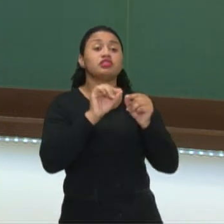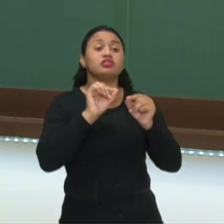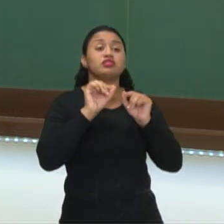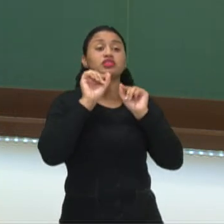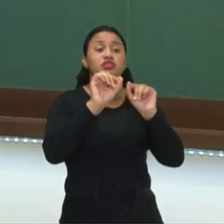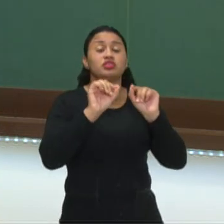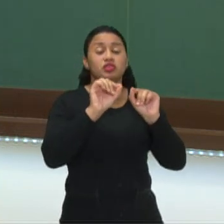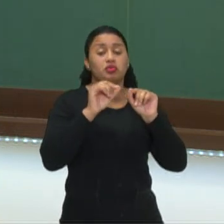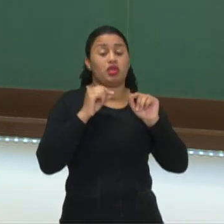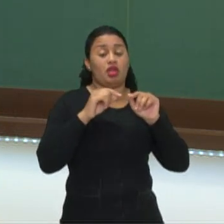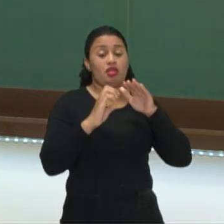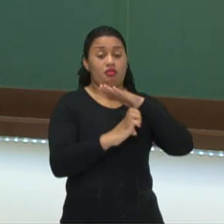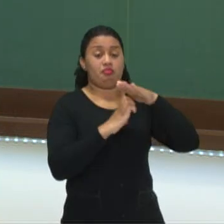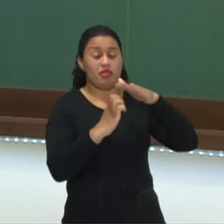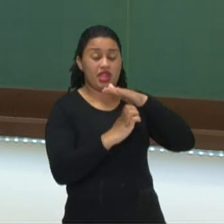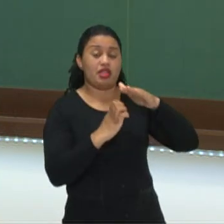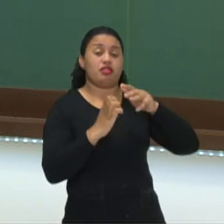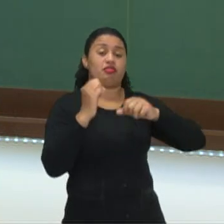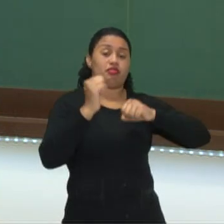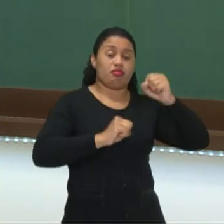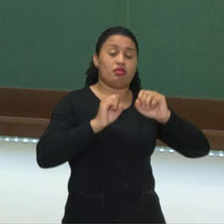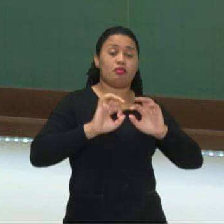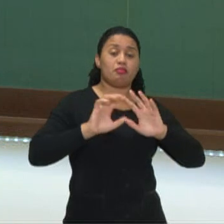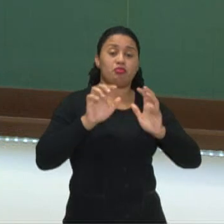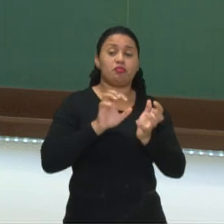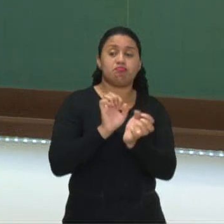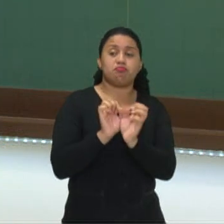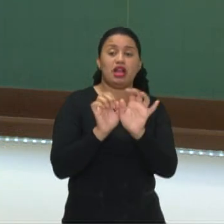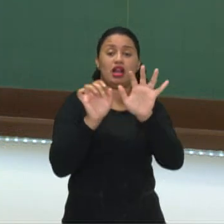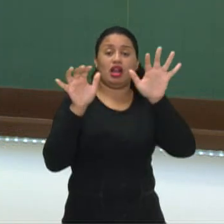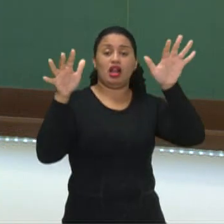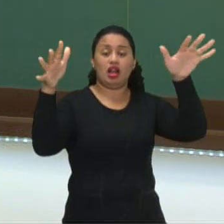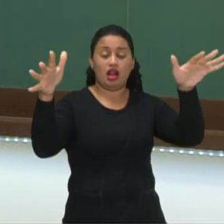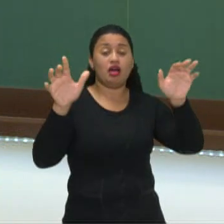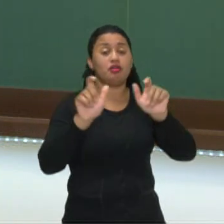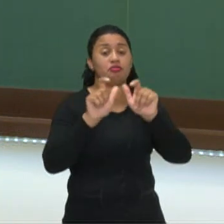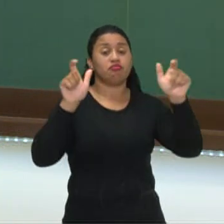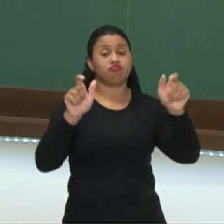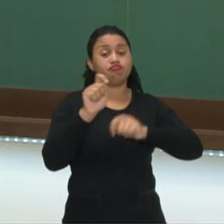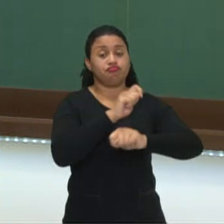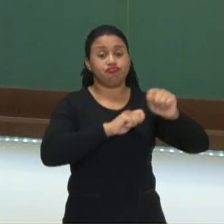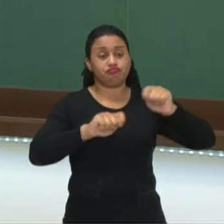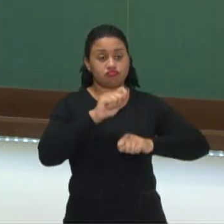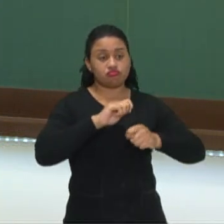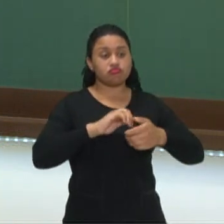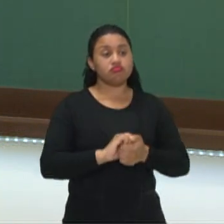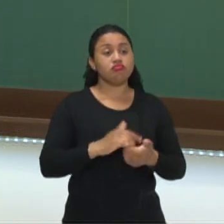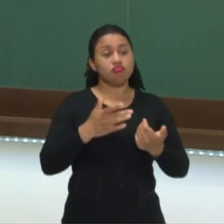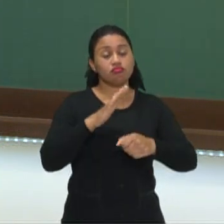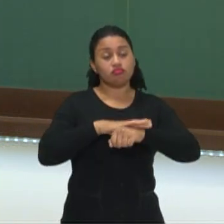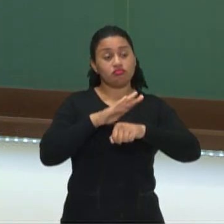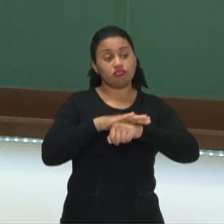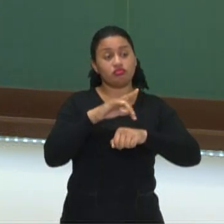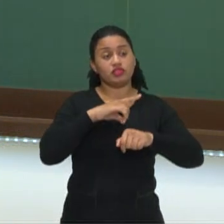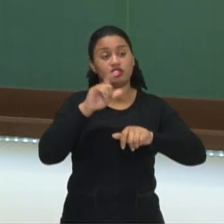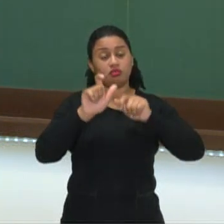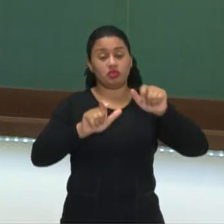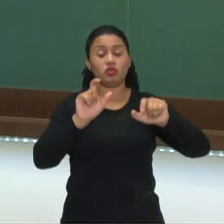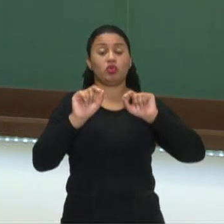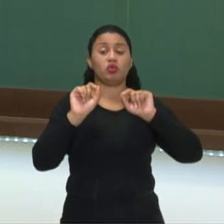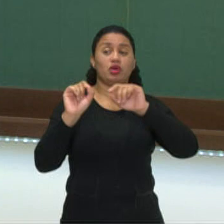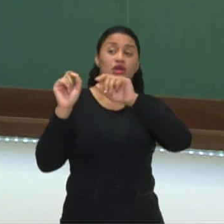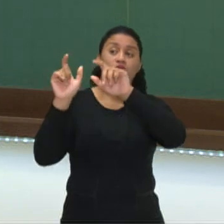empresas, indústrias para o mundo inteiro para crescimento da economia. Então, nesse momento, eu tenho pessoas saindo